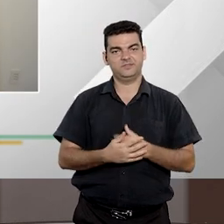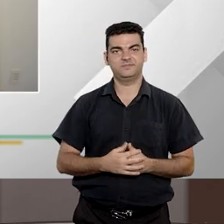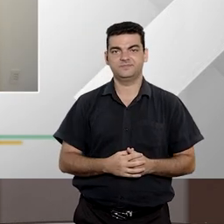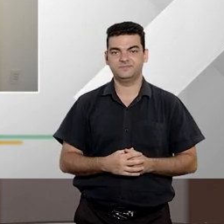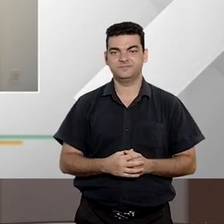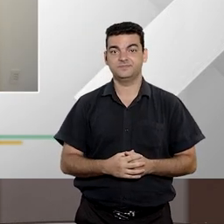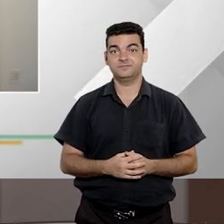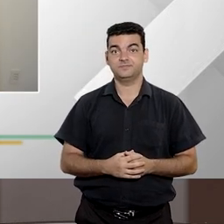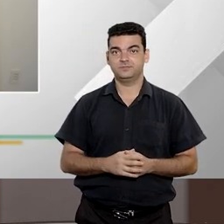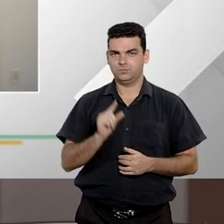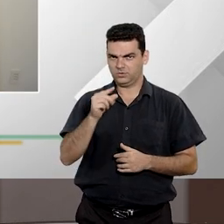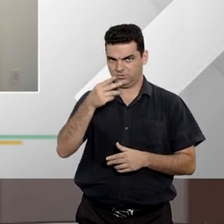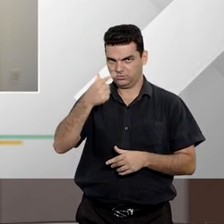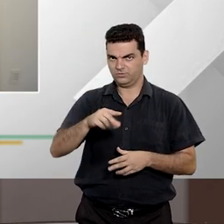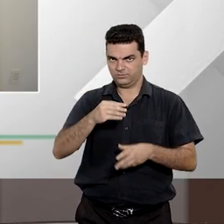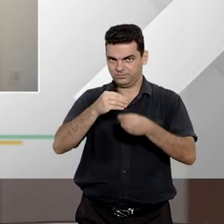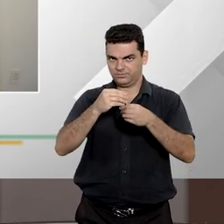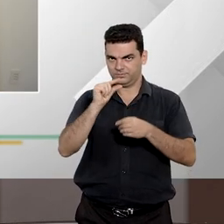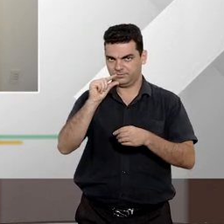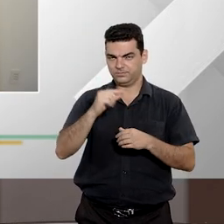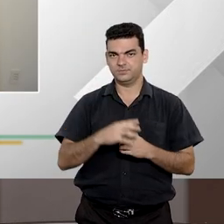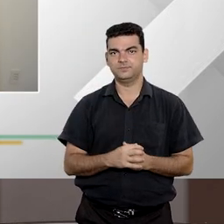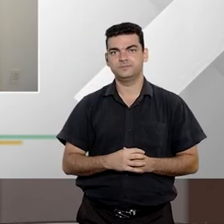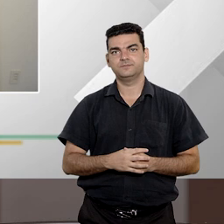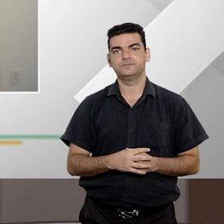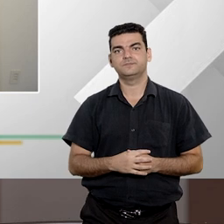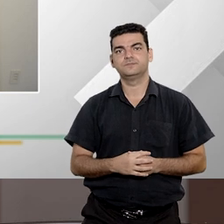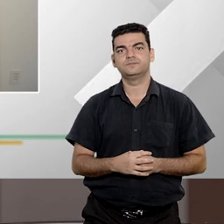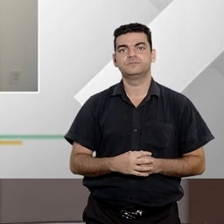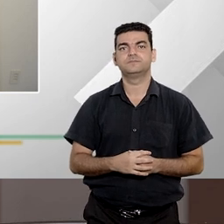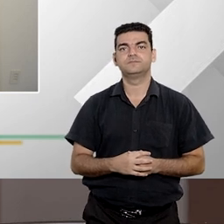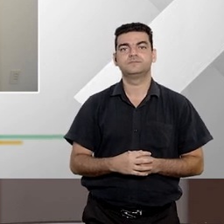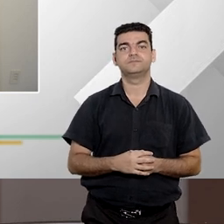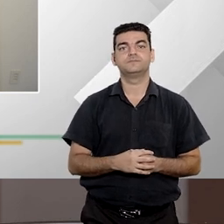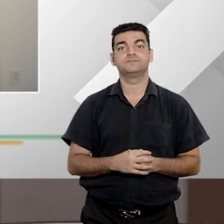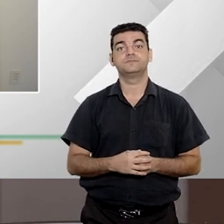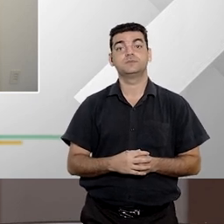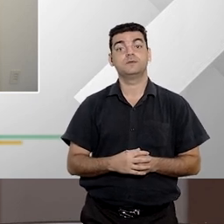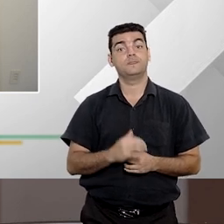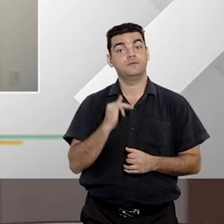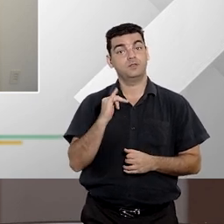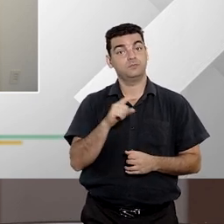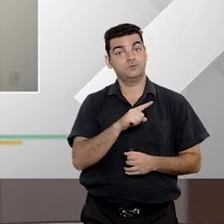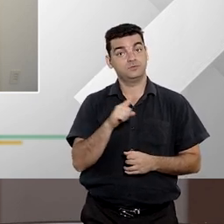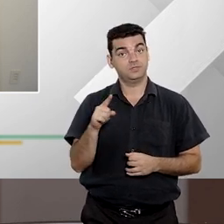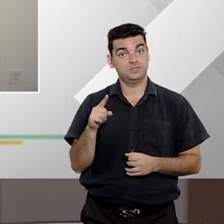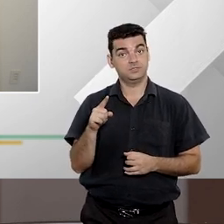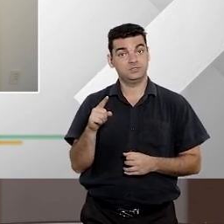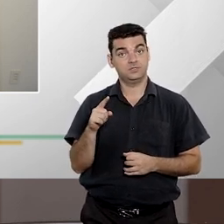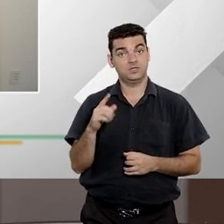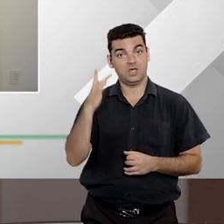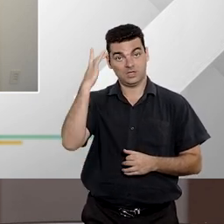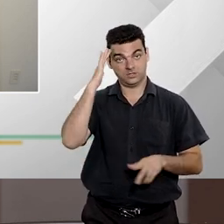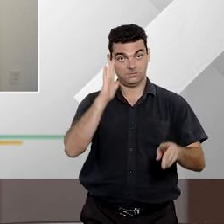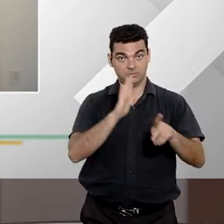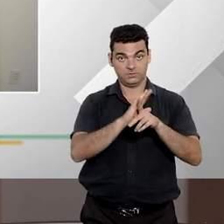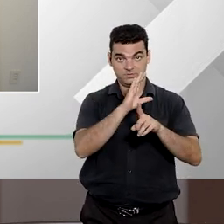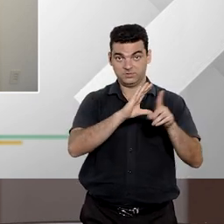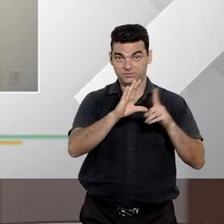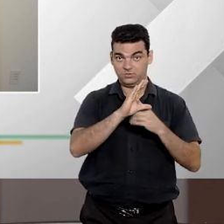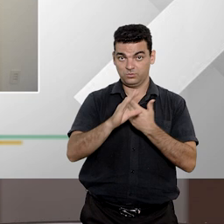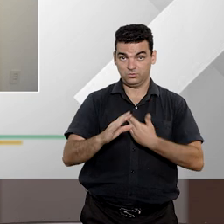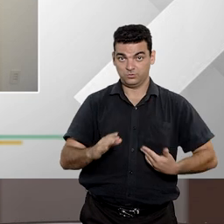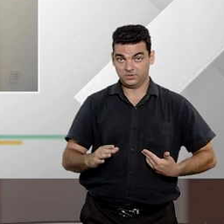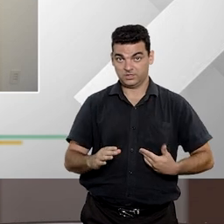Fátima sobre isso se me permite é importante nós lembrarmos que isso não é algo exclusivo da ação civil pública